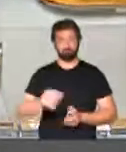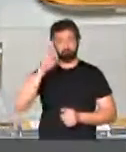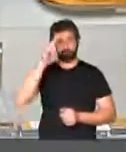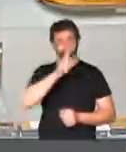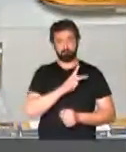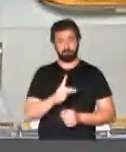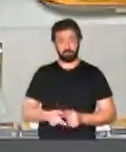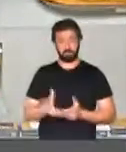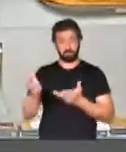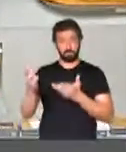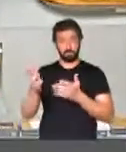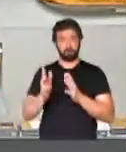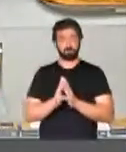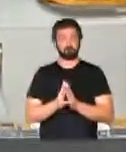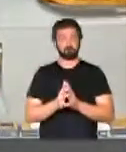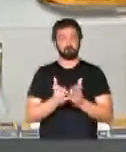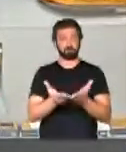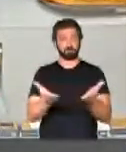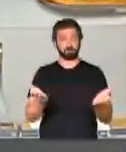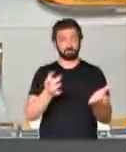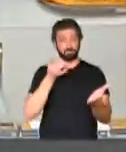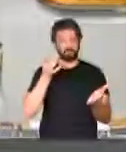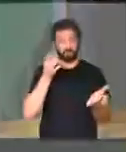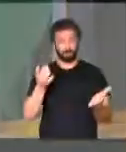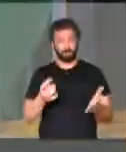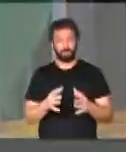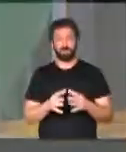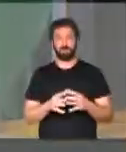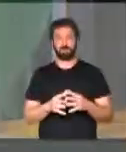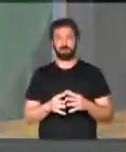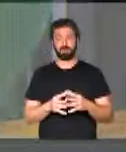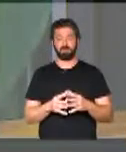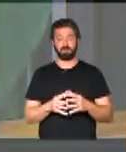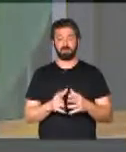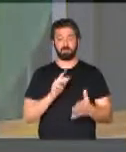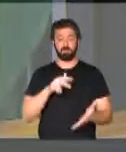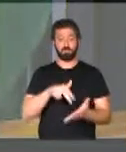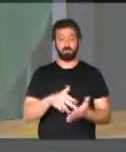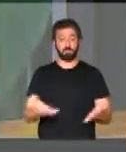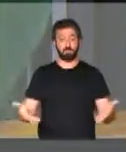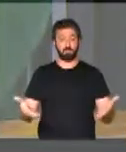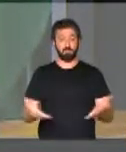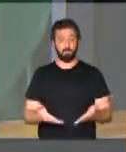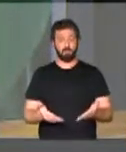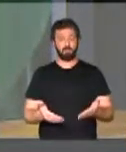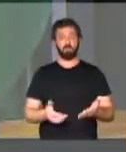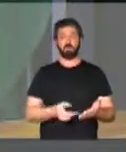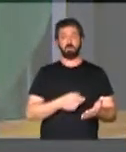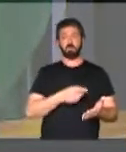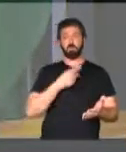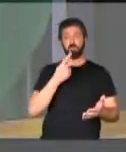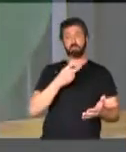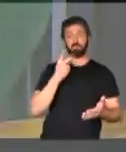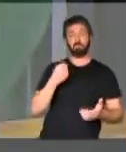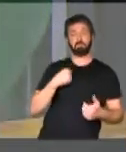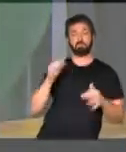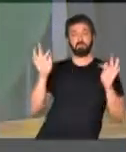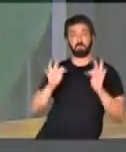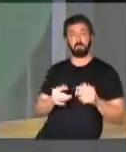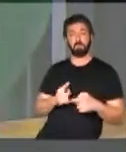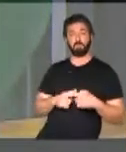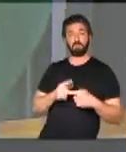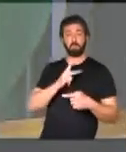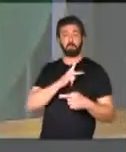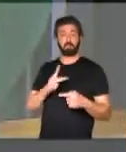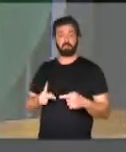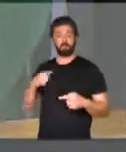Senhor Presidente, senhores parlamentares, vim a essa casa hoje para falar da felicidade de